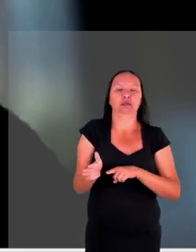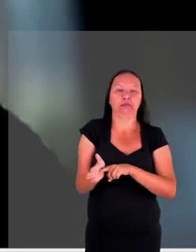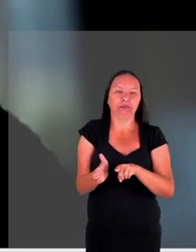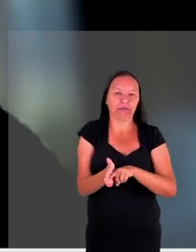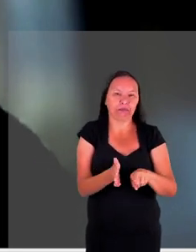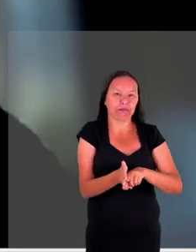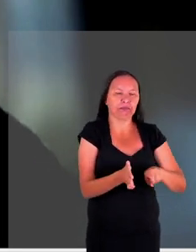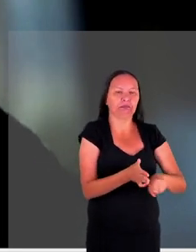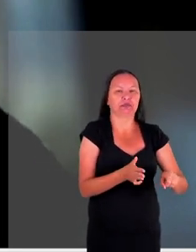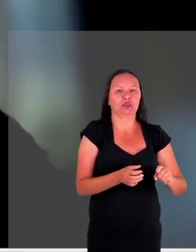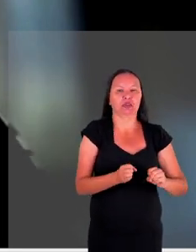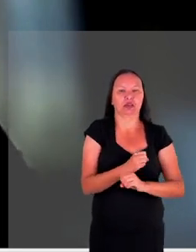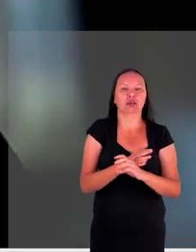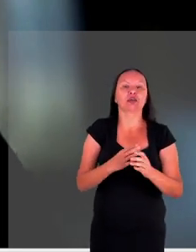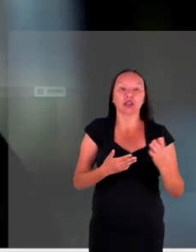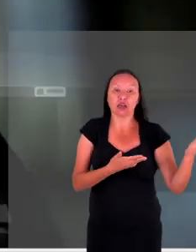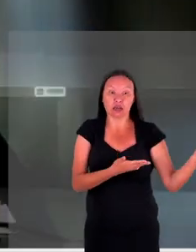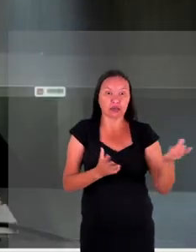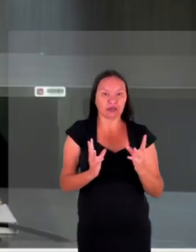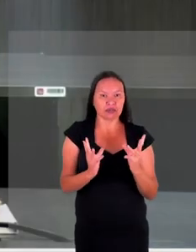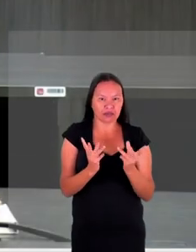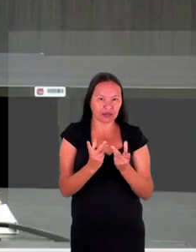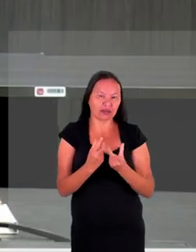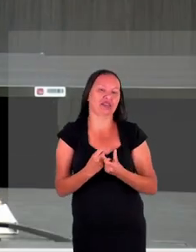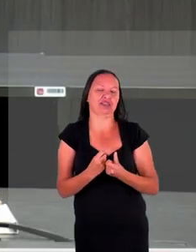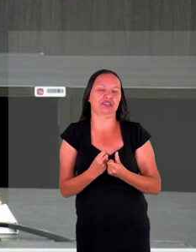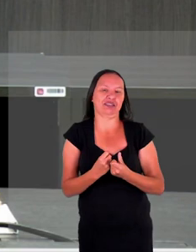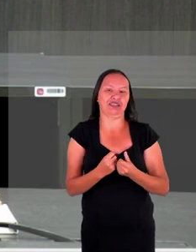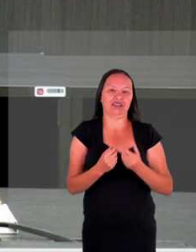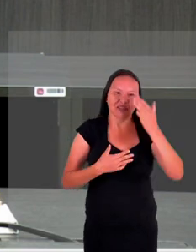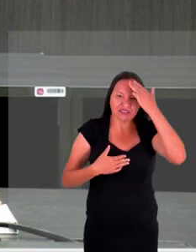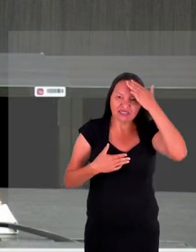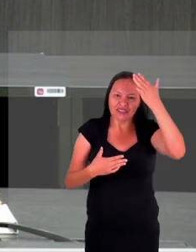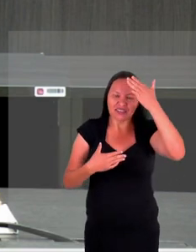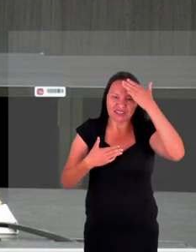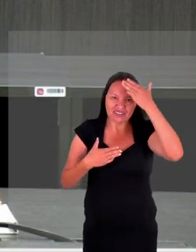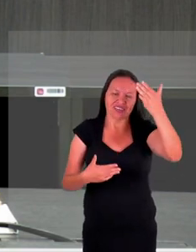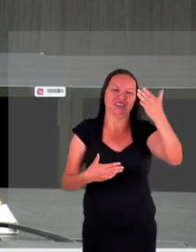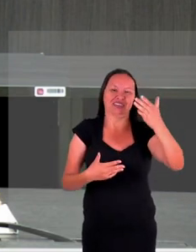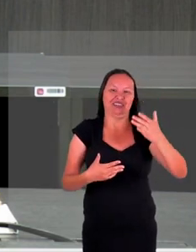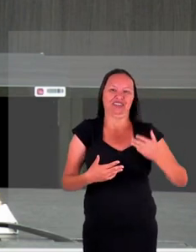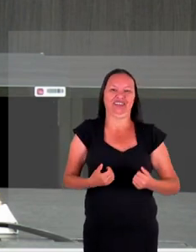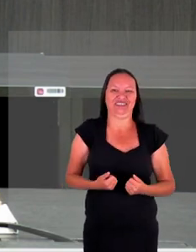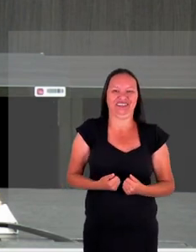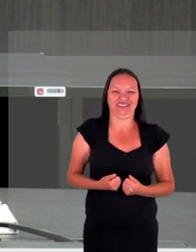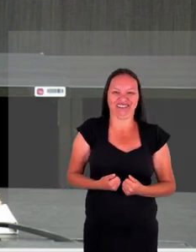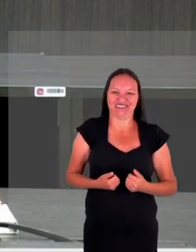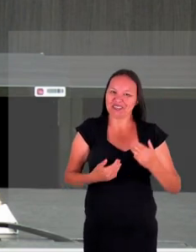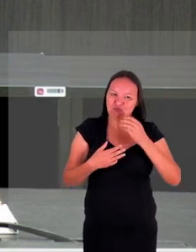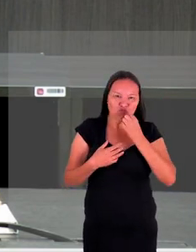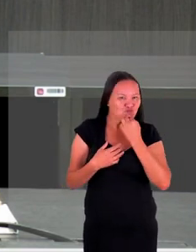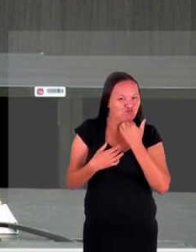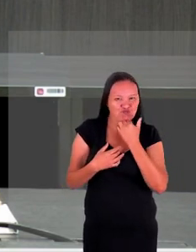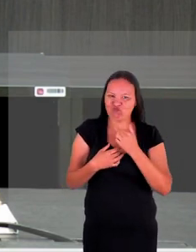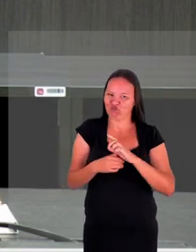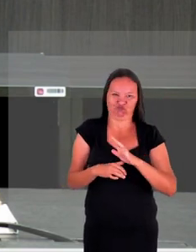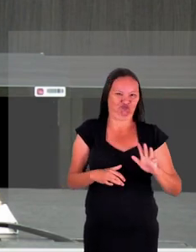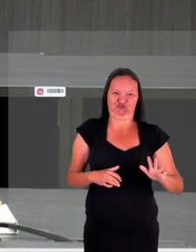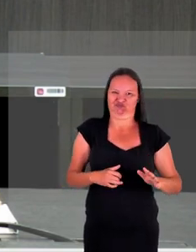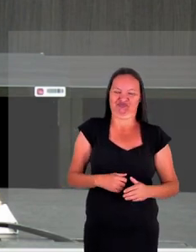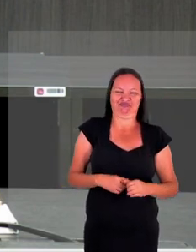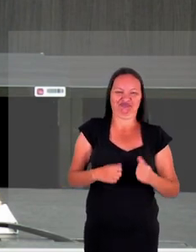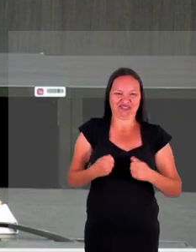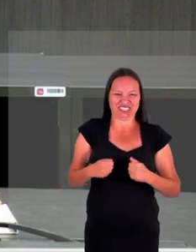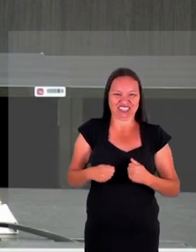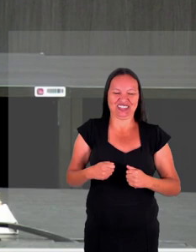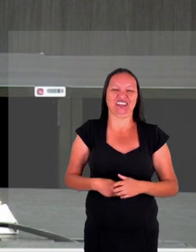Clara nós que agradecemos a sua manifestação e você não tem absolutamente por que se desculpar porque esses